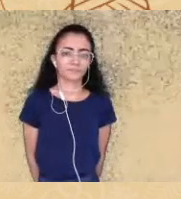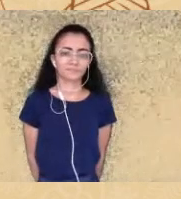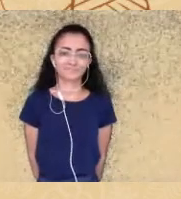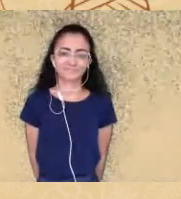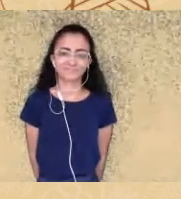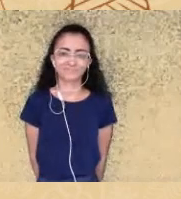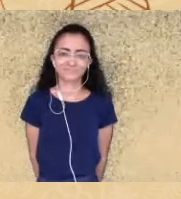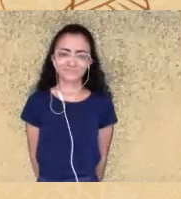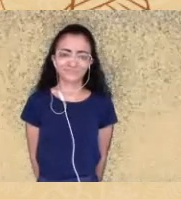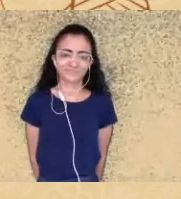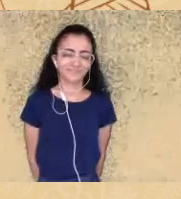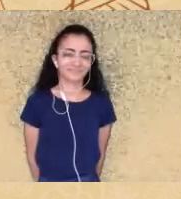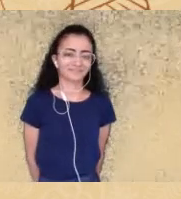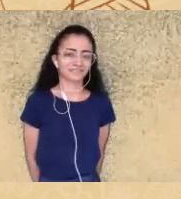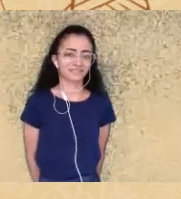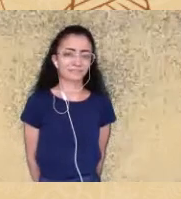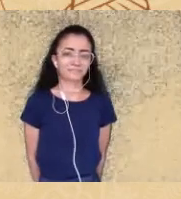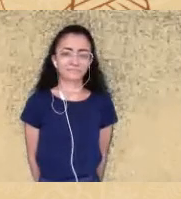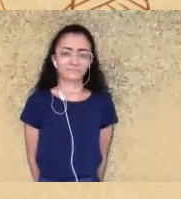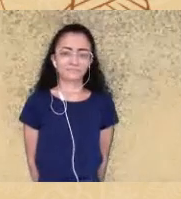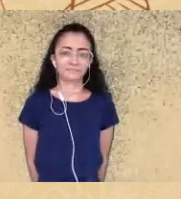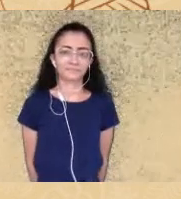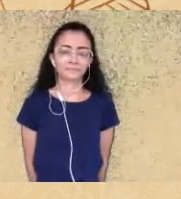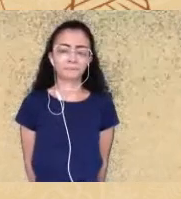tchau